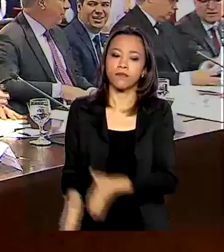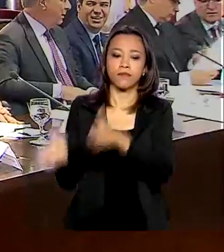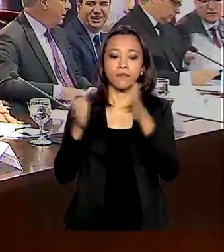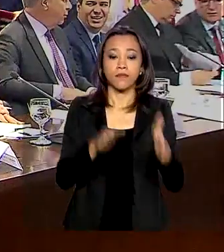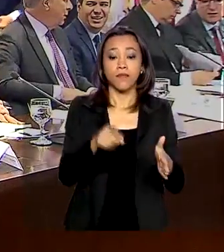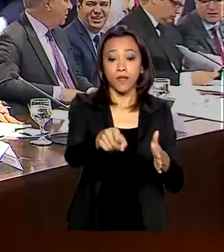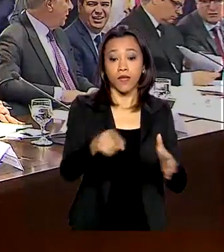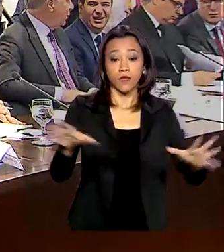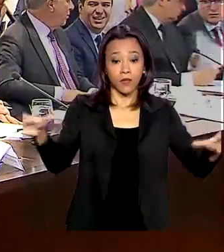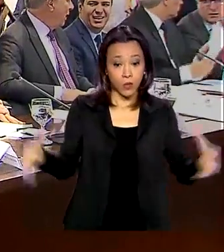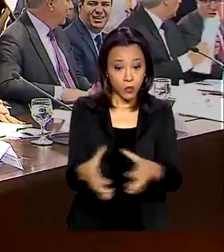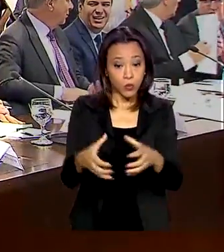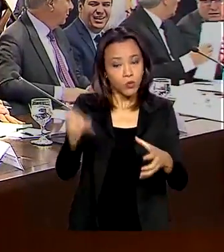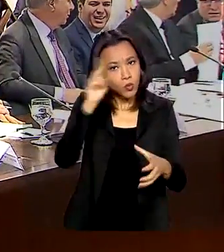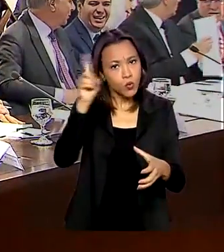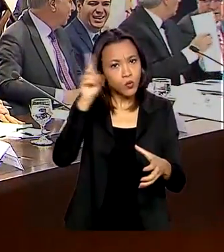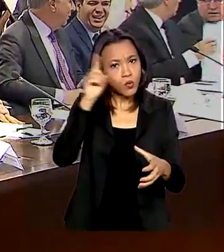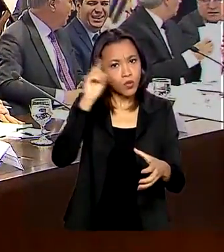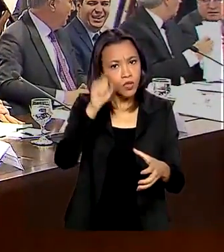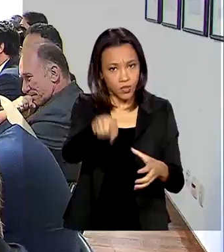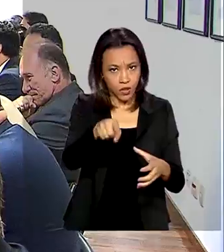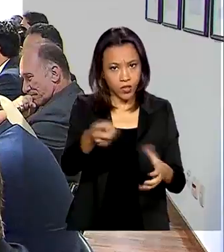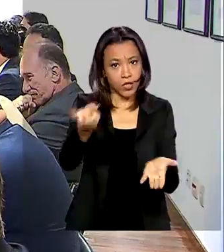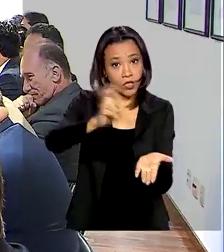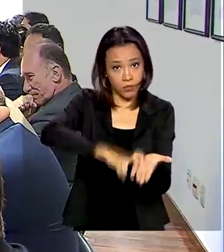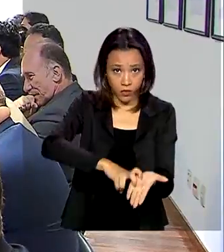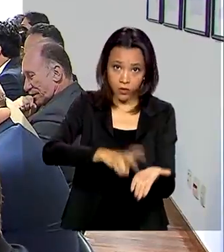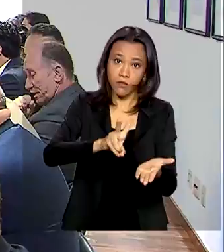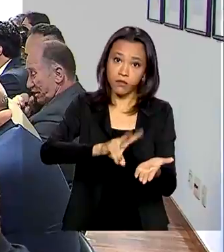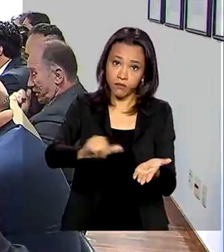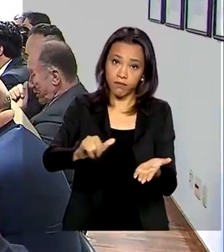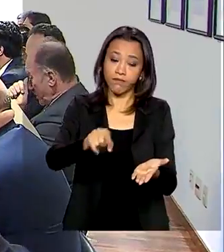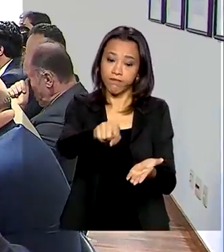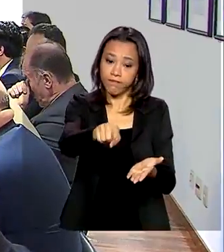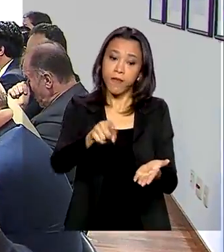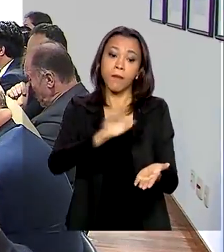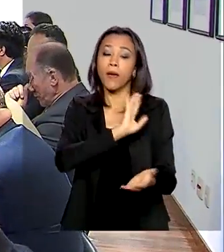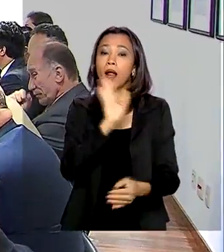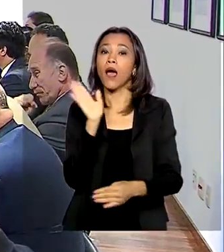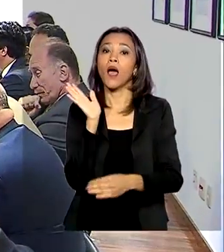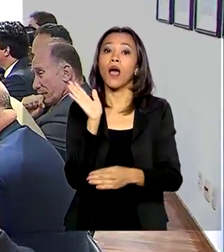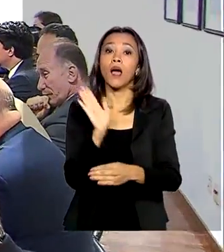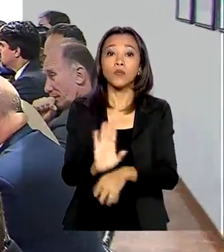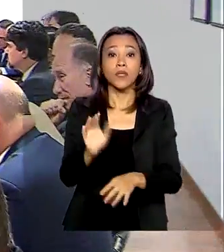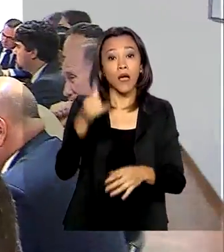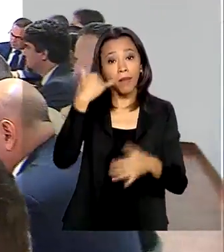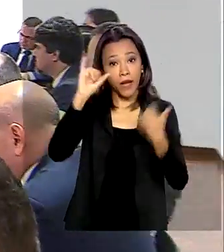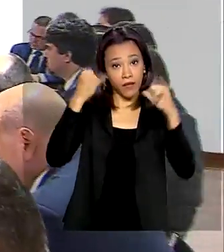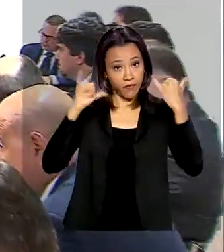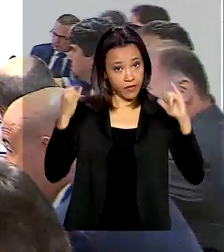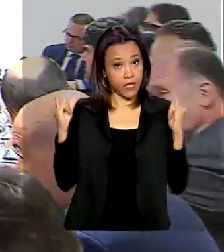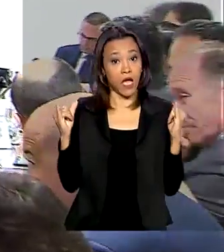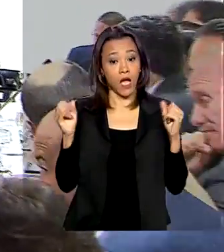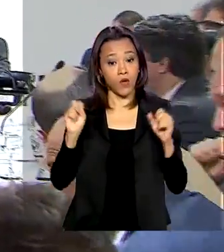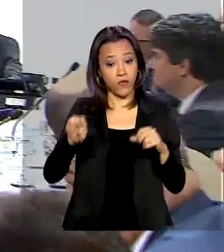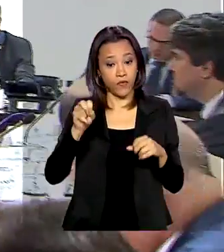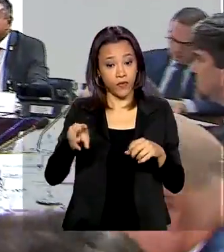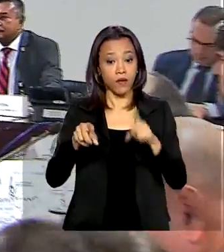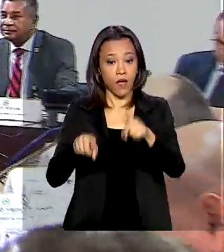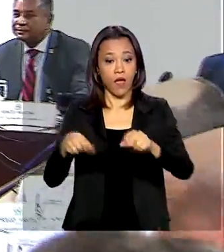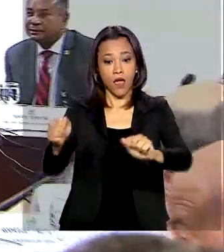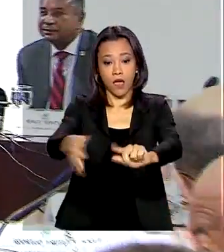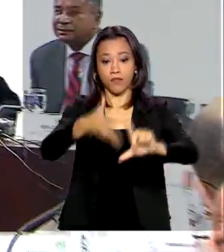vão acontecer todos os dias pela manhã. E para ajudar na prevenção do vírus, os encontros serão por